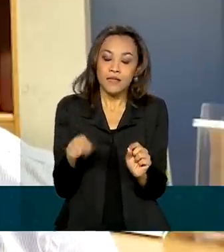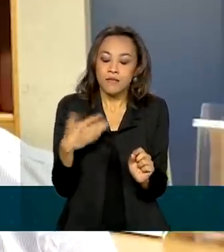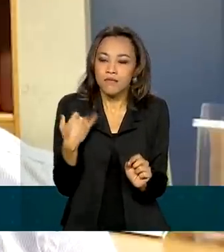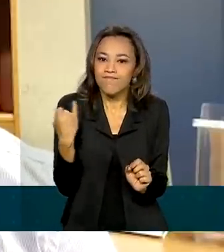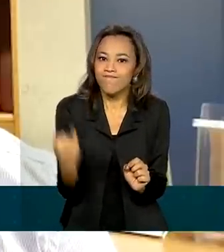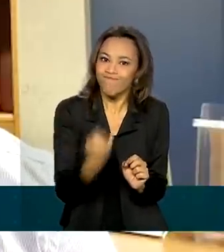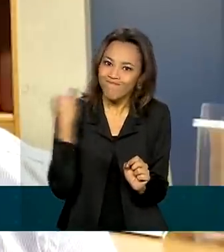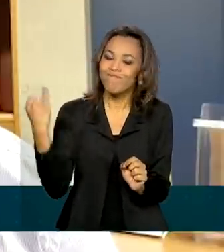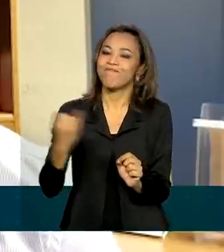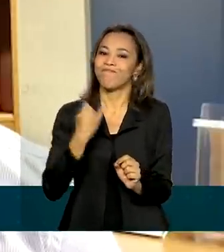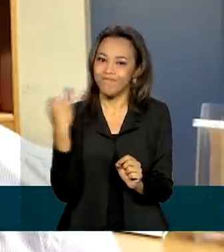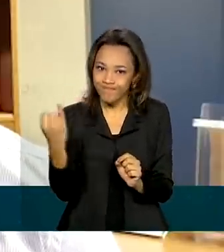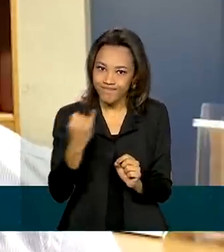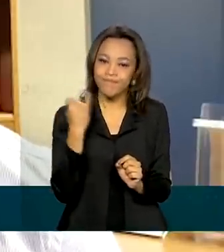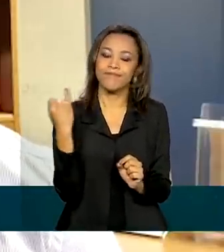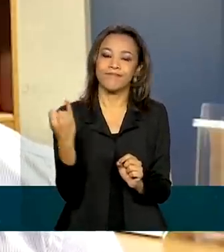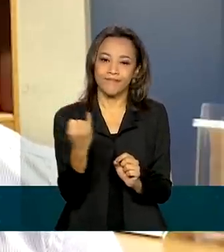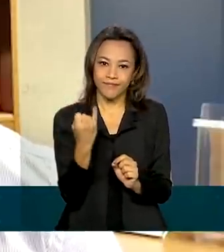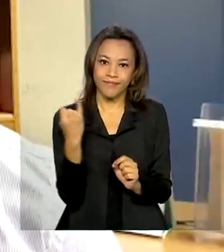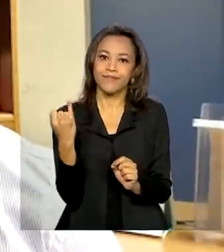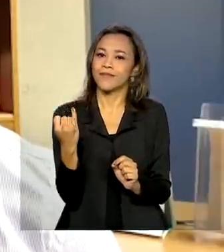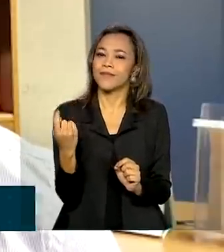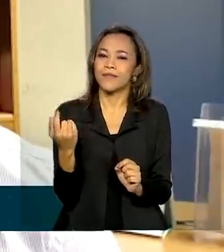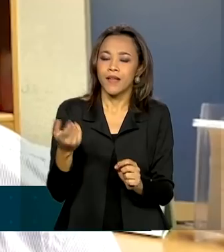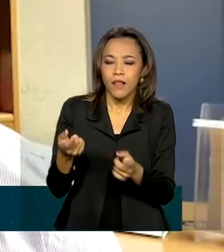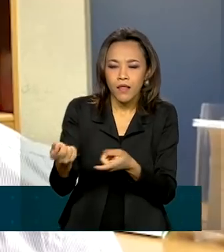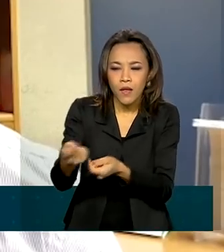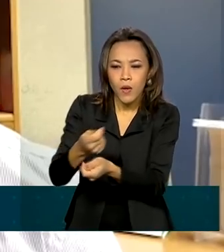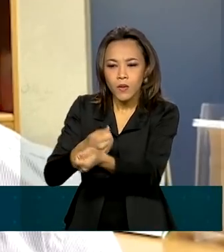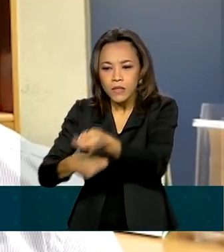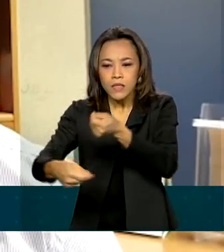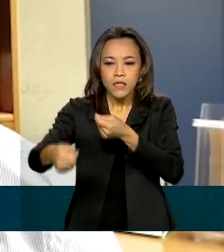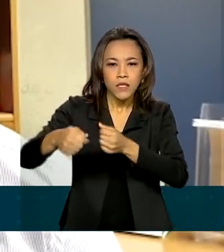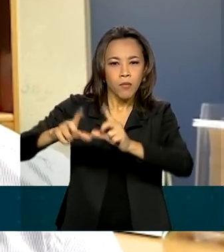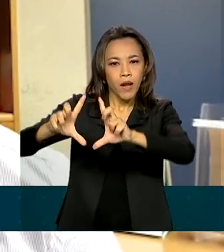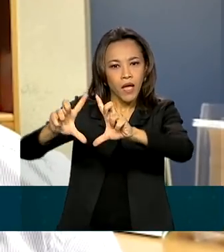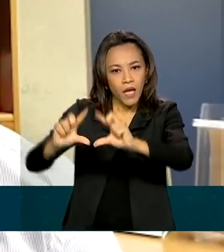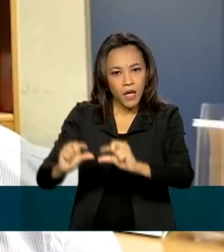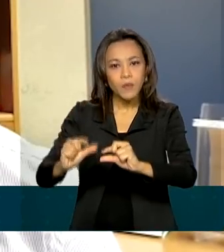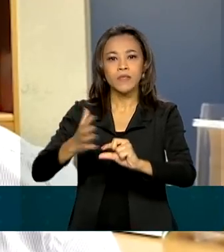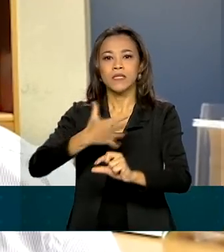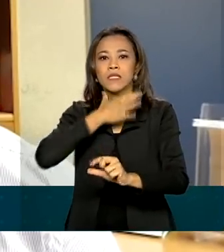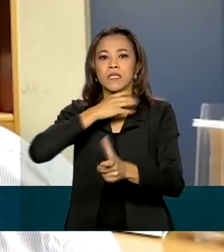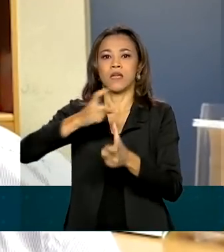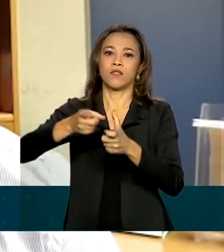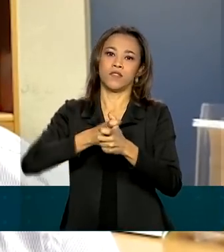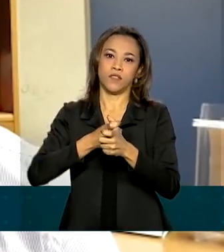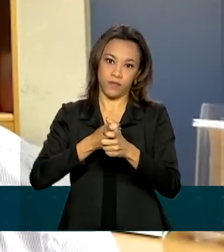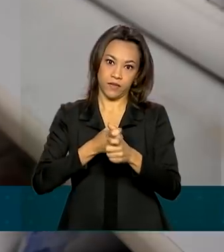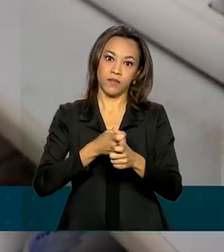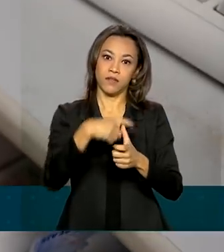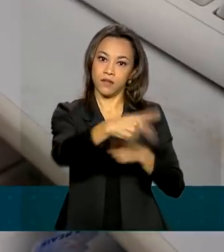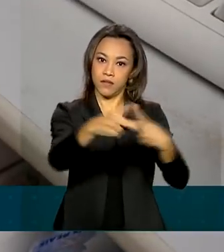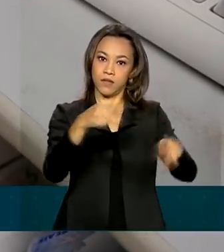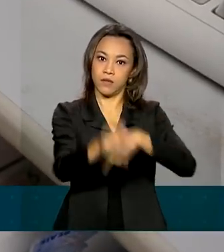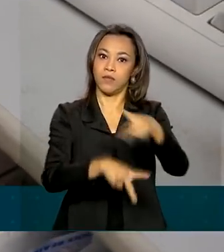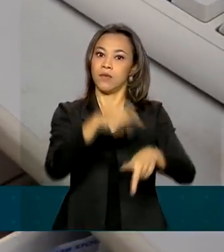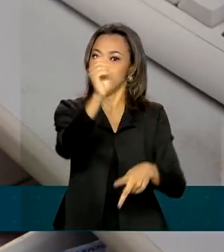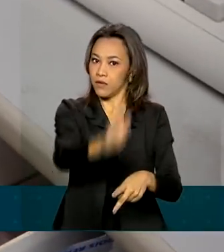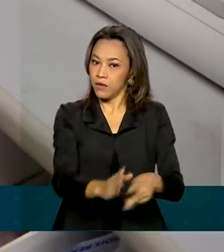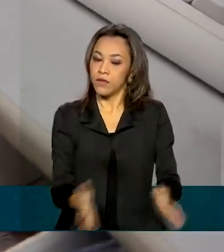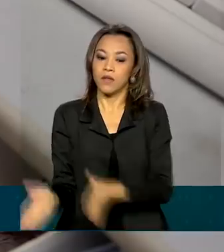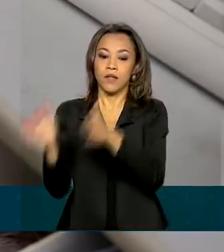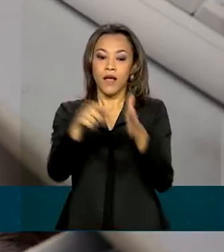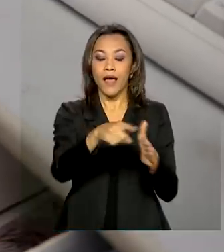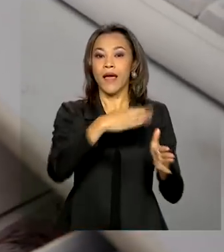importante iniciativa para renegociação e redução do endividamento do consumidor brasileiro. A ação faz